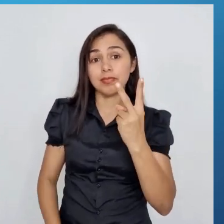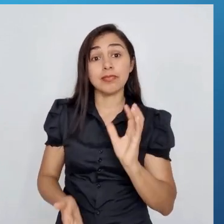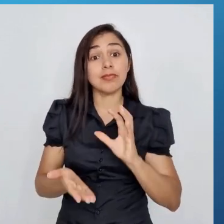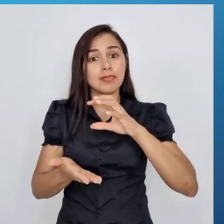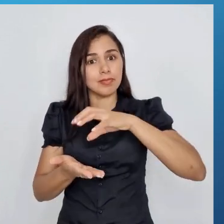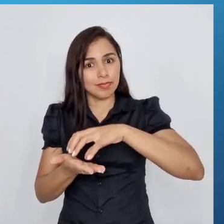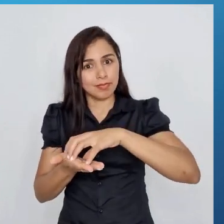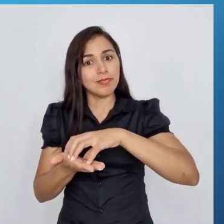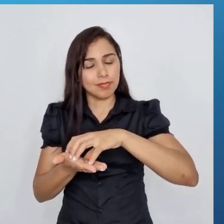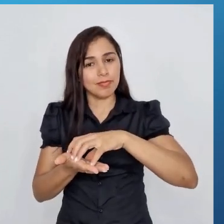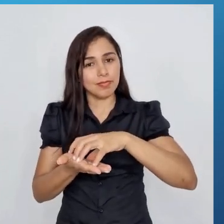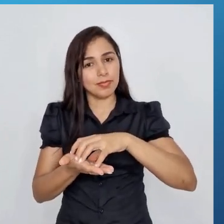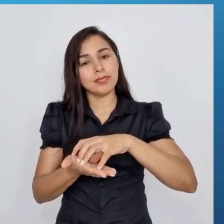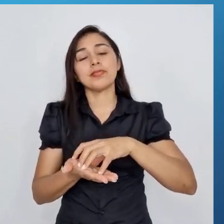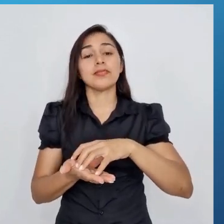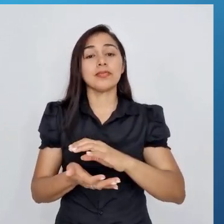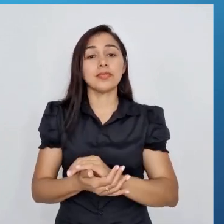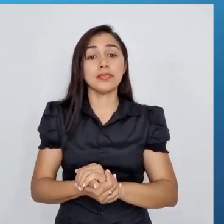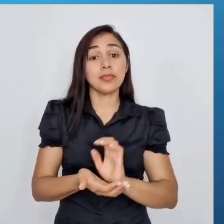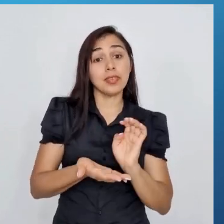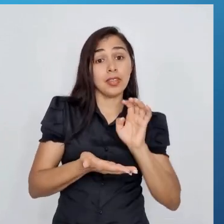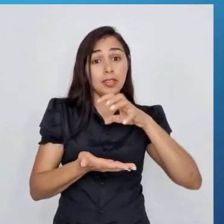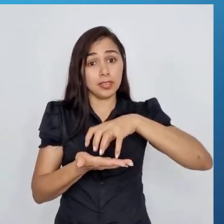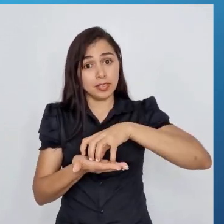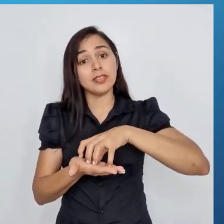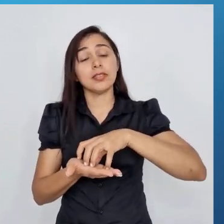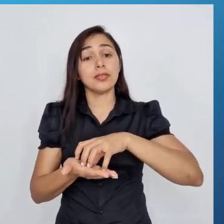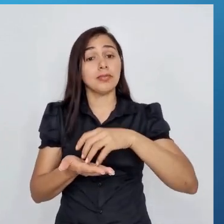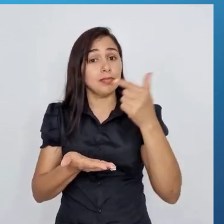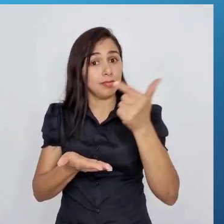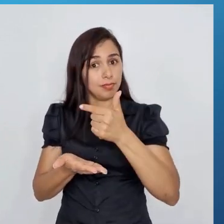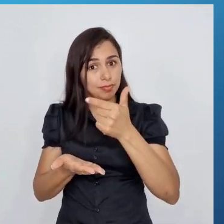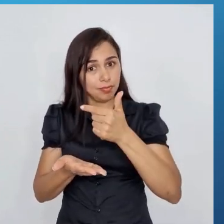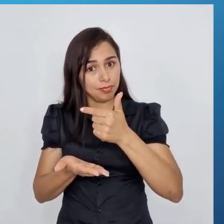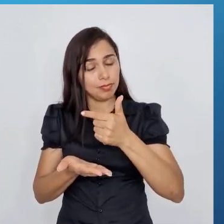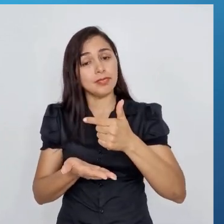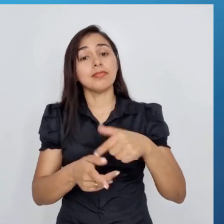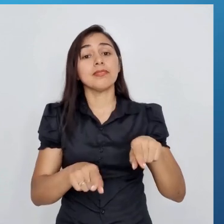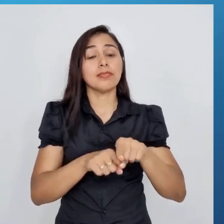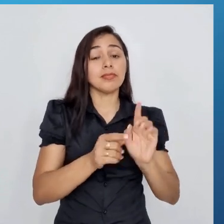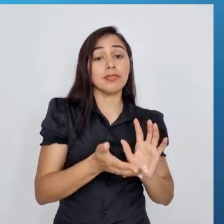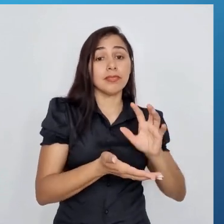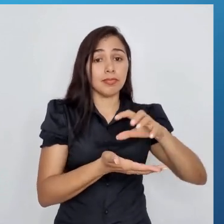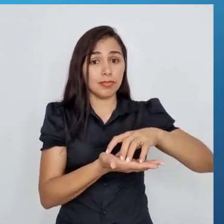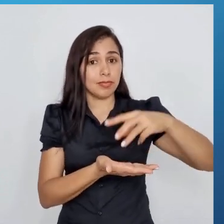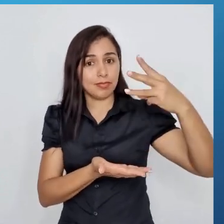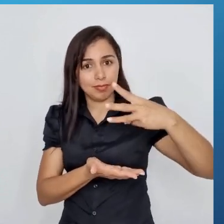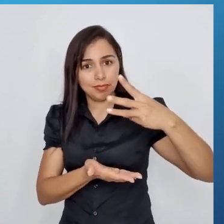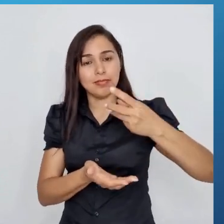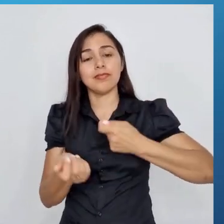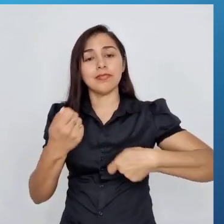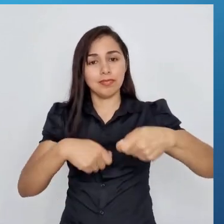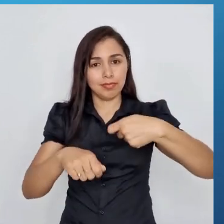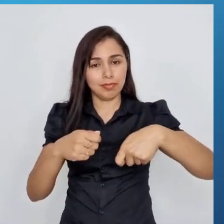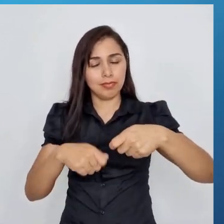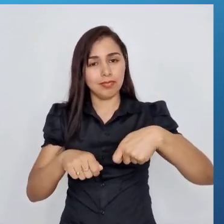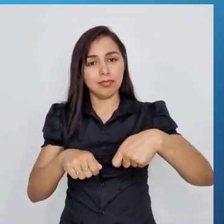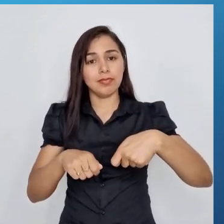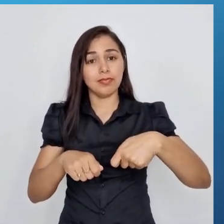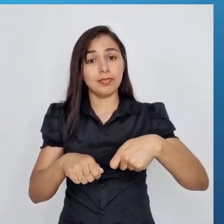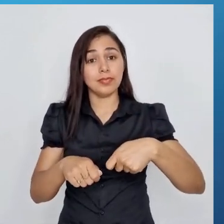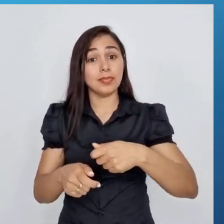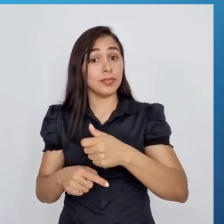economia, que é o setor secundário e o setor terciário. No setor